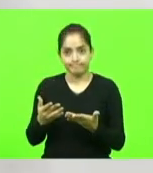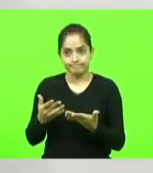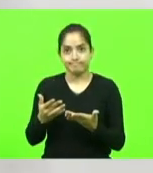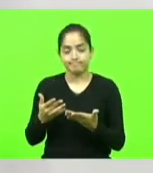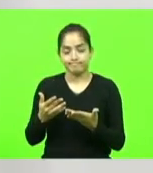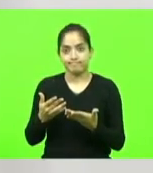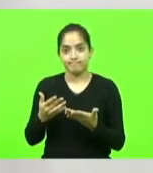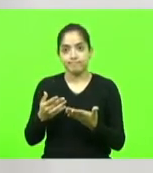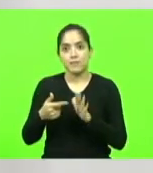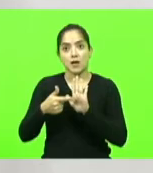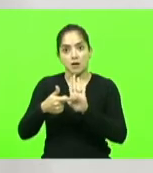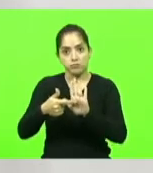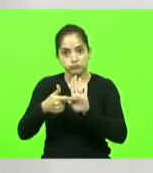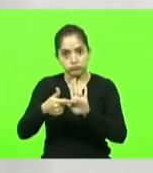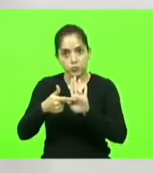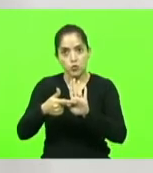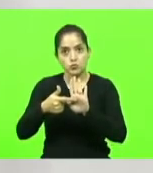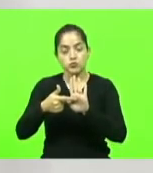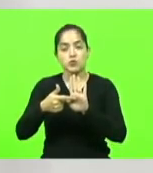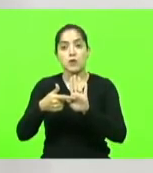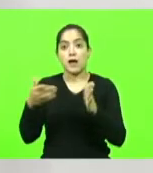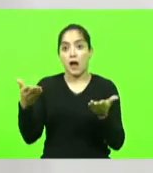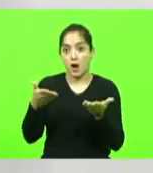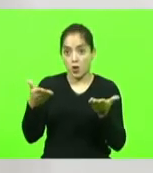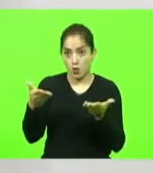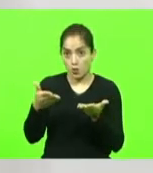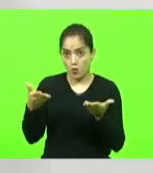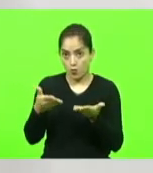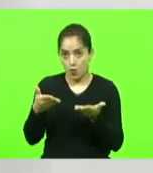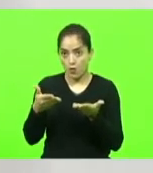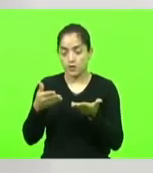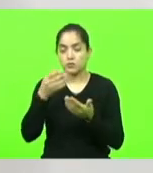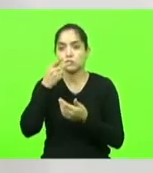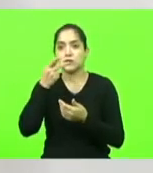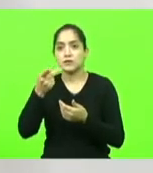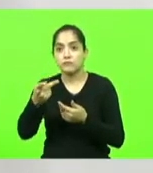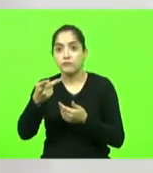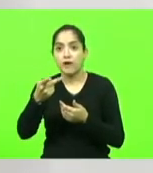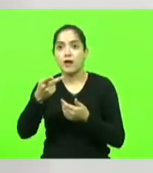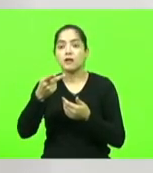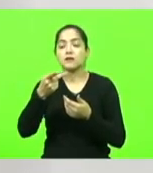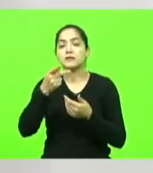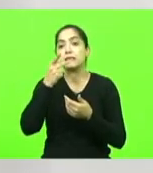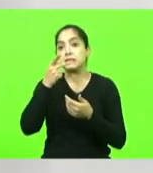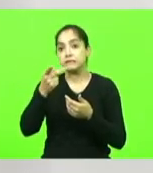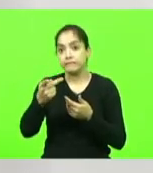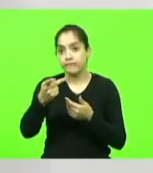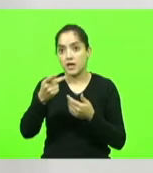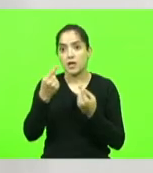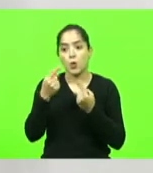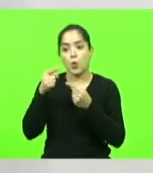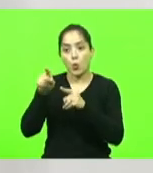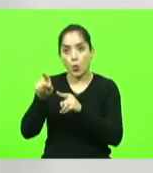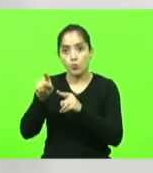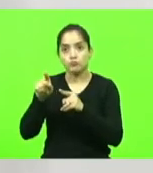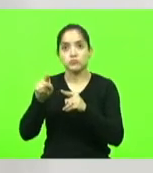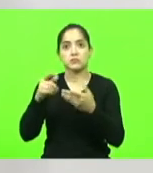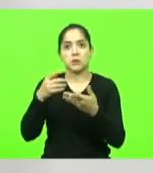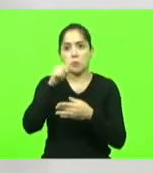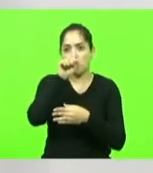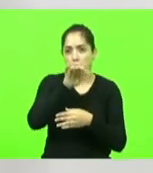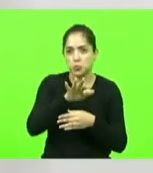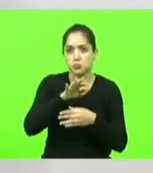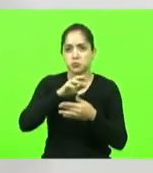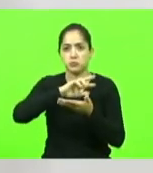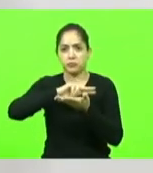agora quando Roberto Jefferson fala e fala mesmo contra os abusos do STF